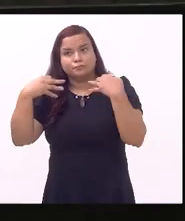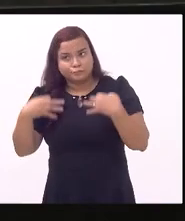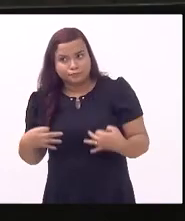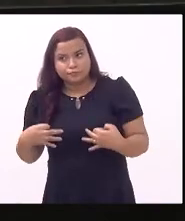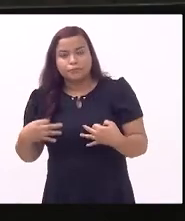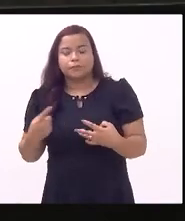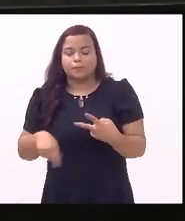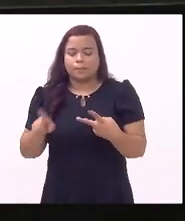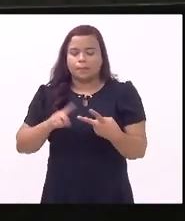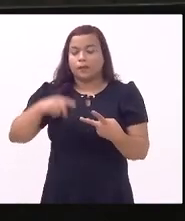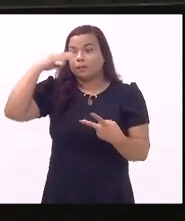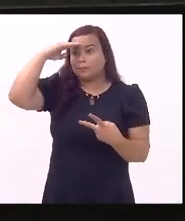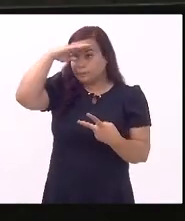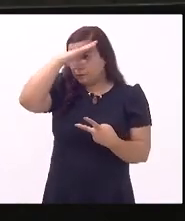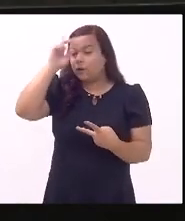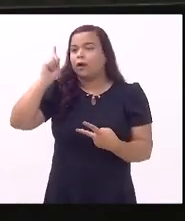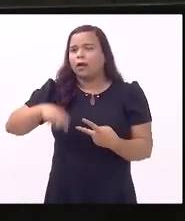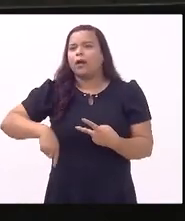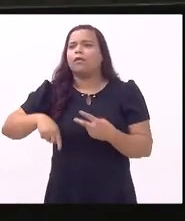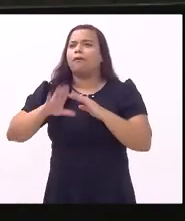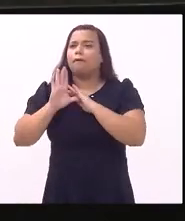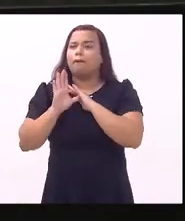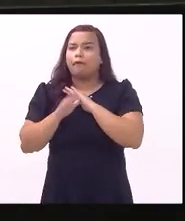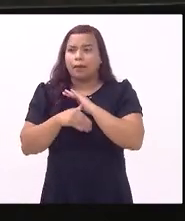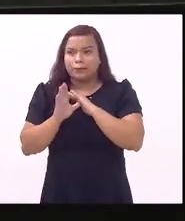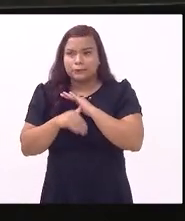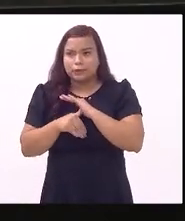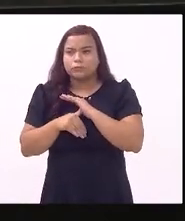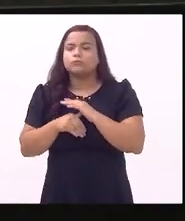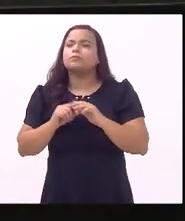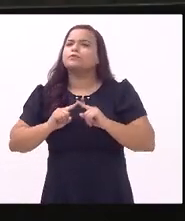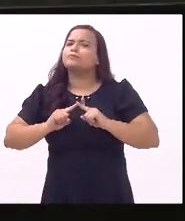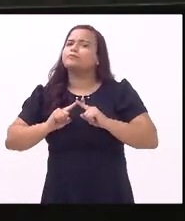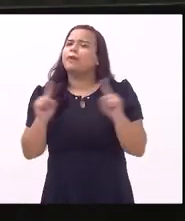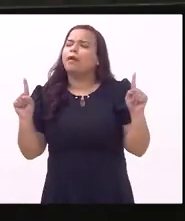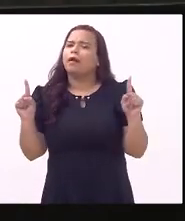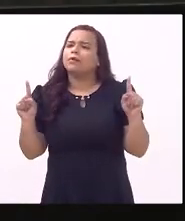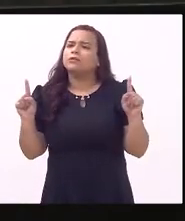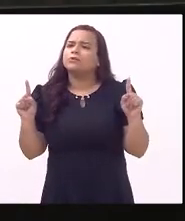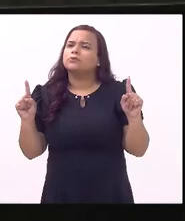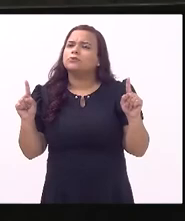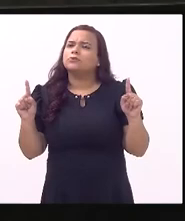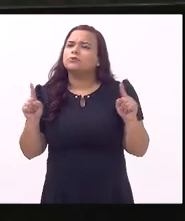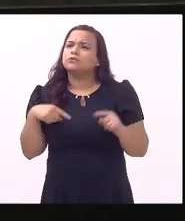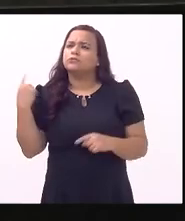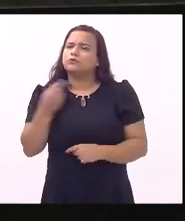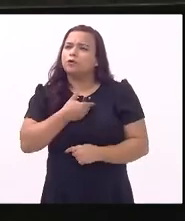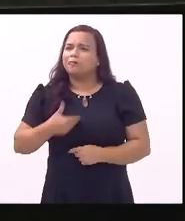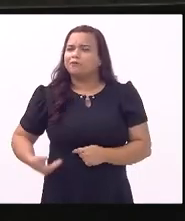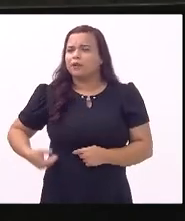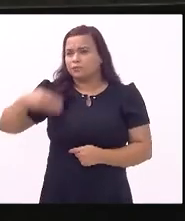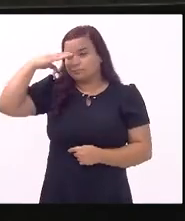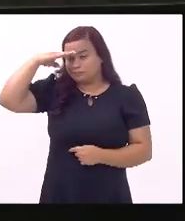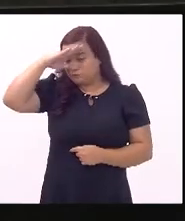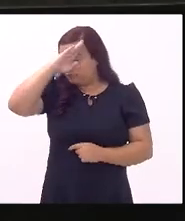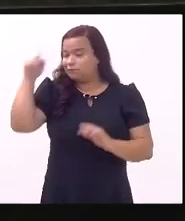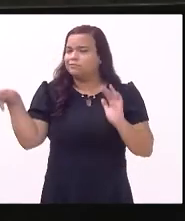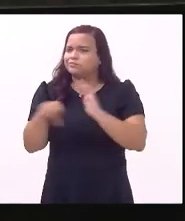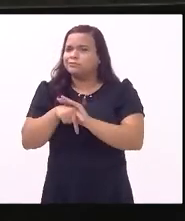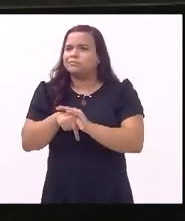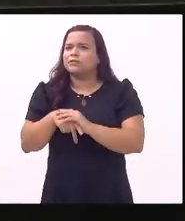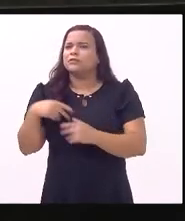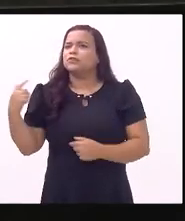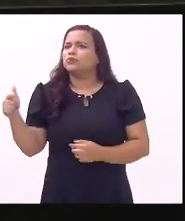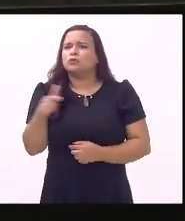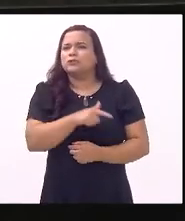Bolsonaro é ladrão ponto sendo que no nosso governo do presidente Bolsonaro não houve